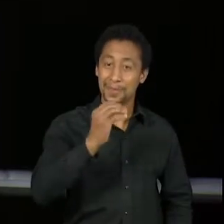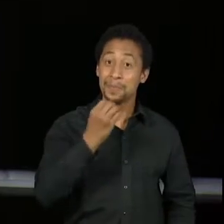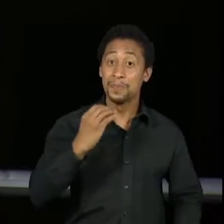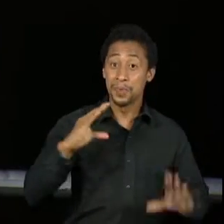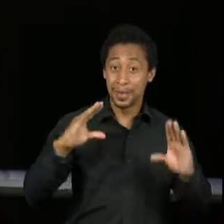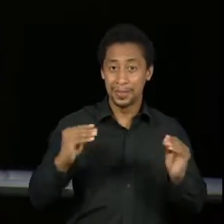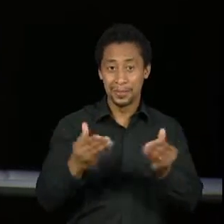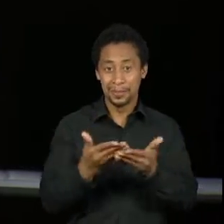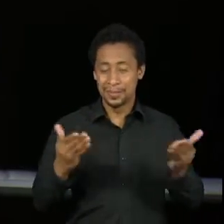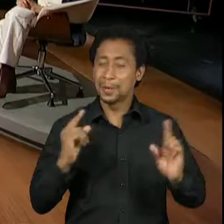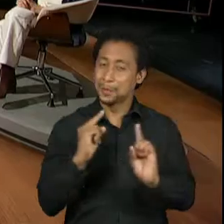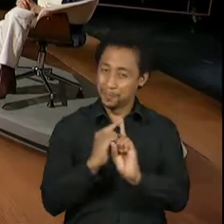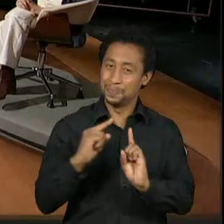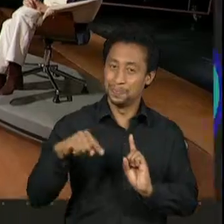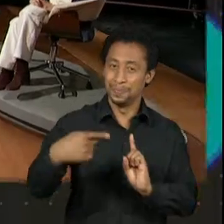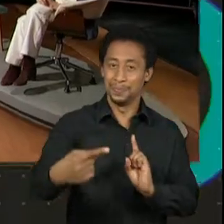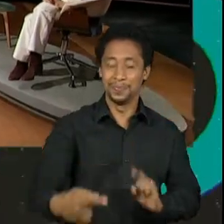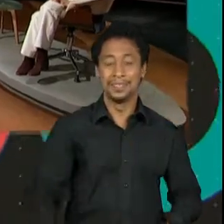noite a todos e até lá.